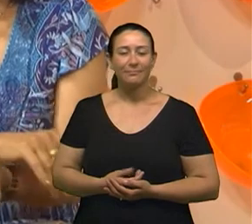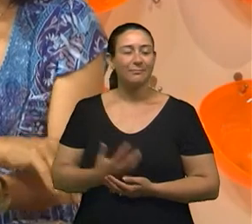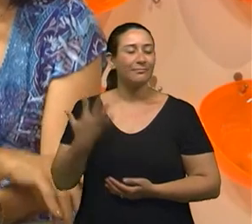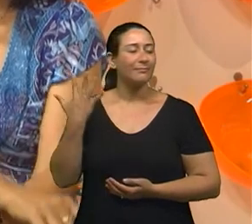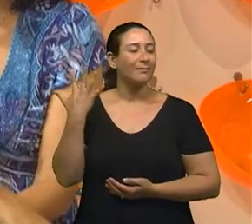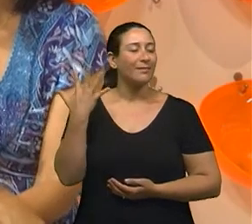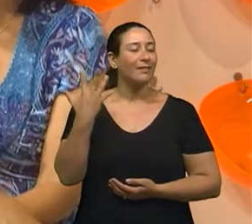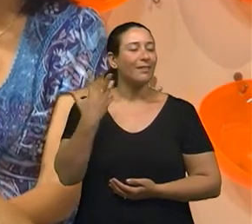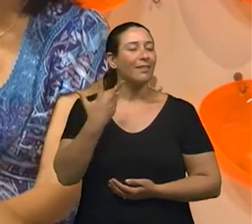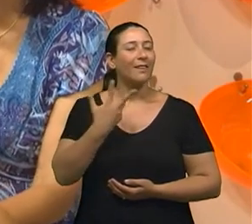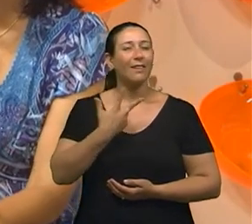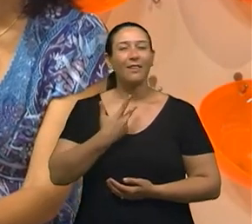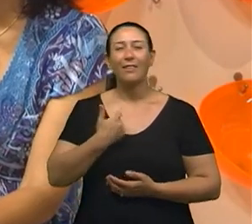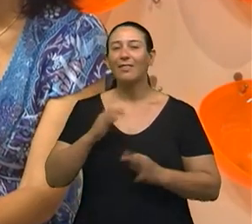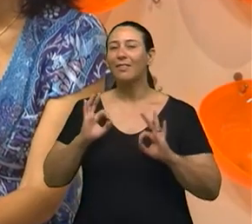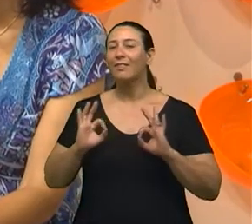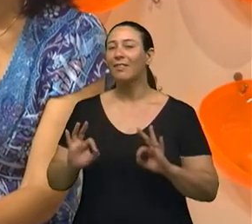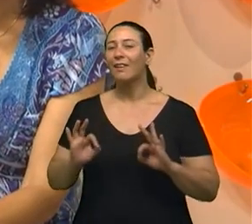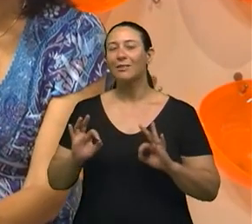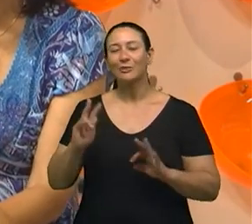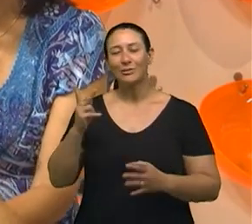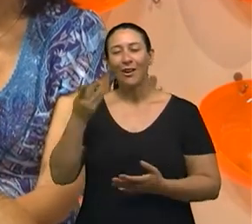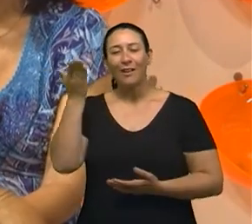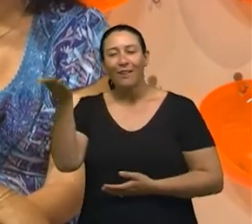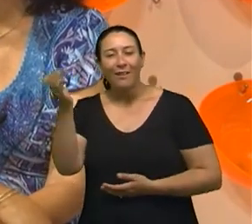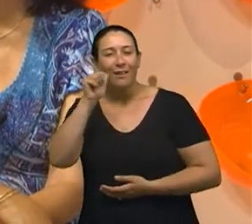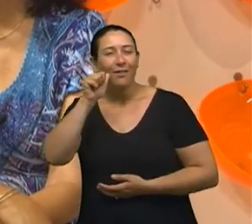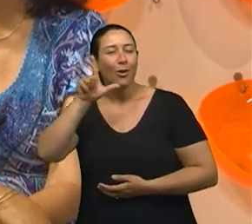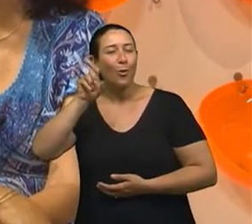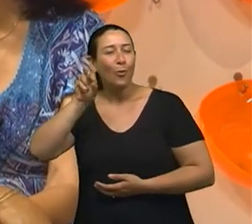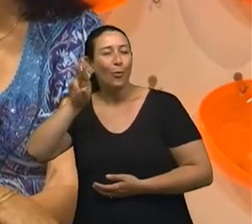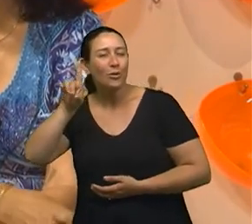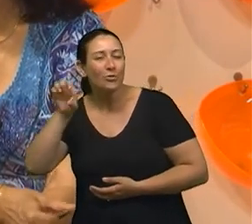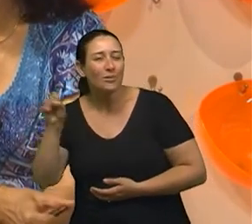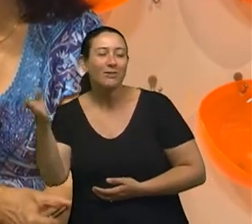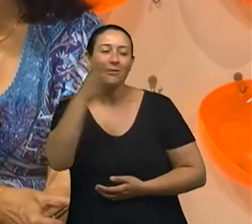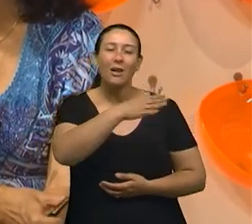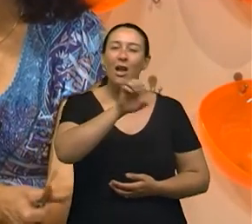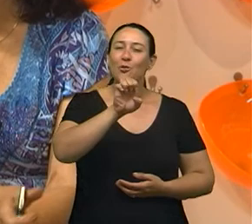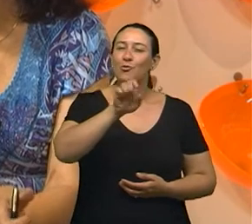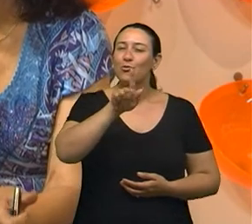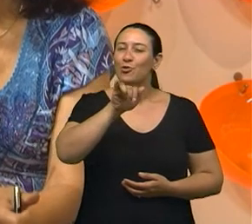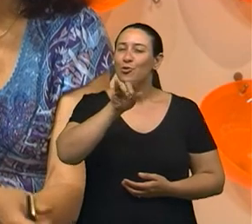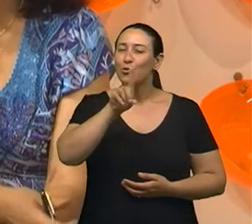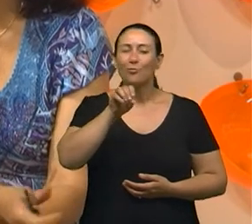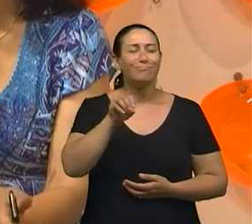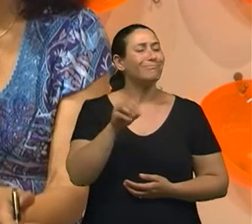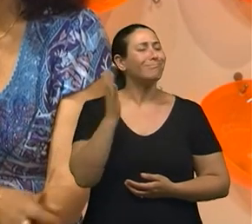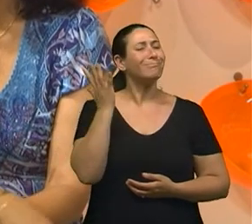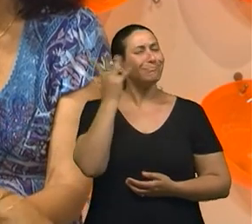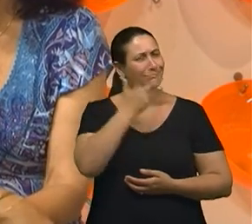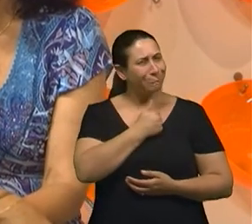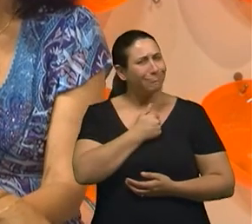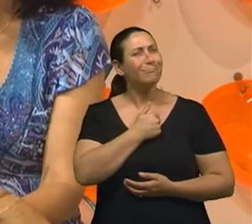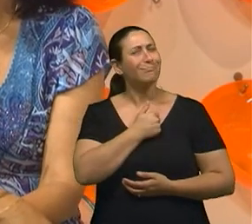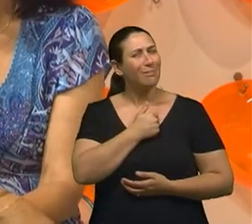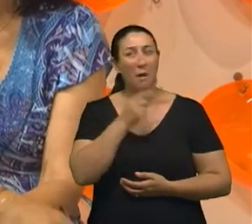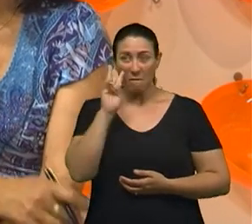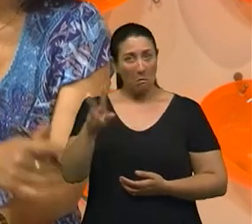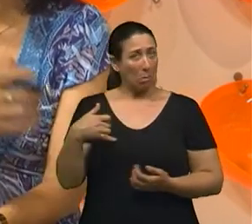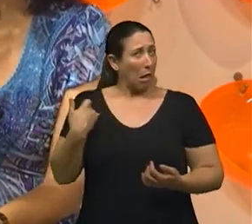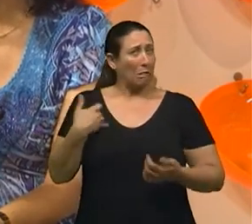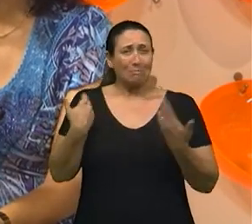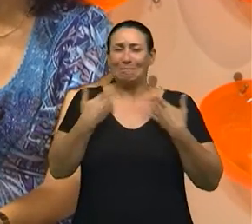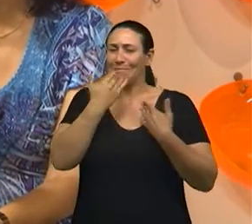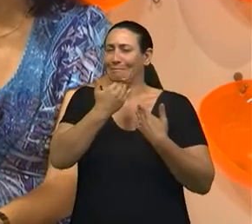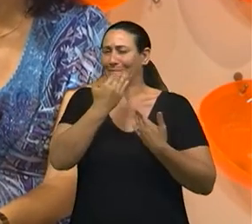Linda a história da Maria de Lourdes e do Egídio, né? Muito... Vocês estão vendo que não precisa pensar muito na idade, né?